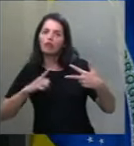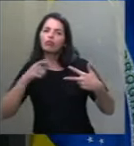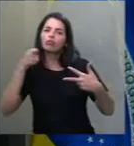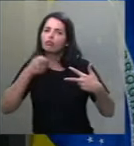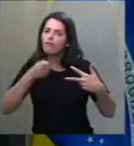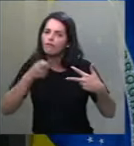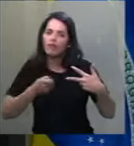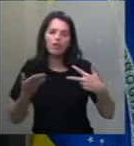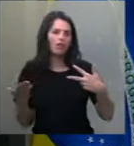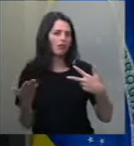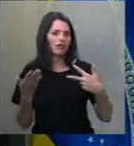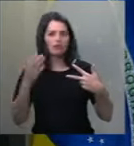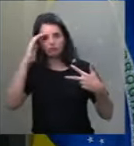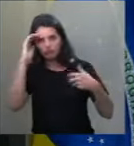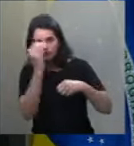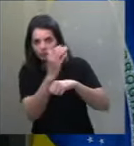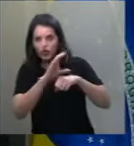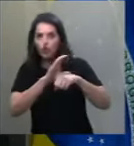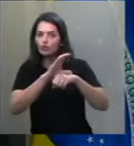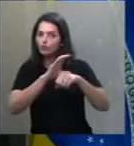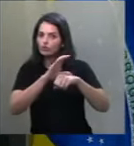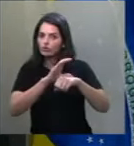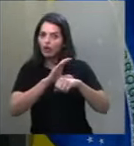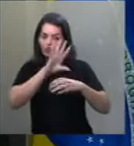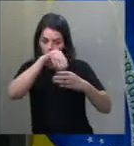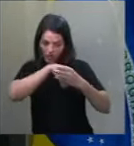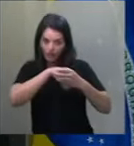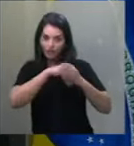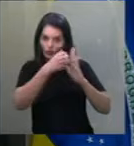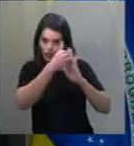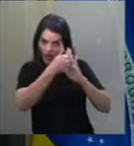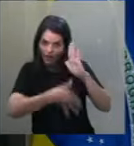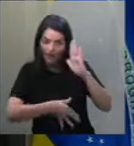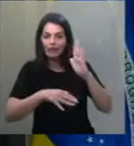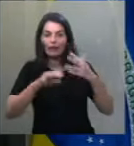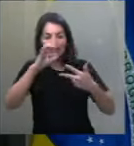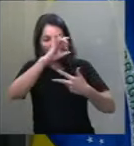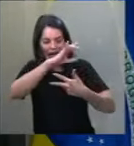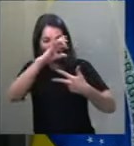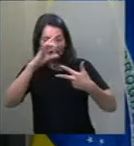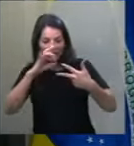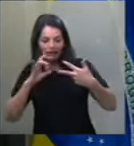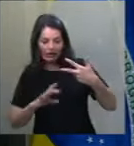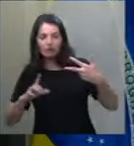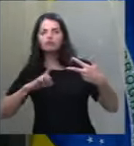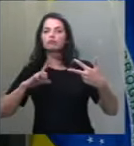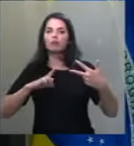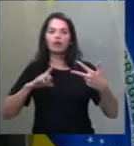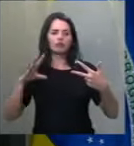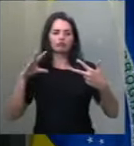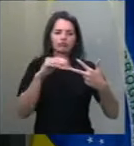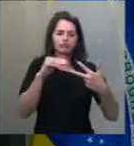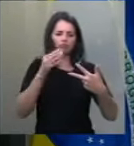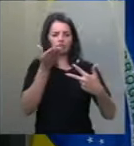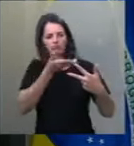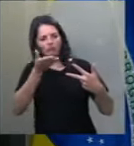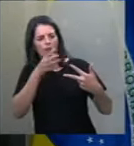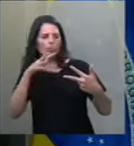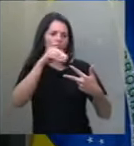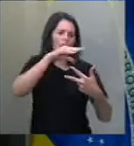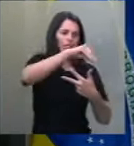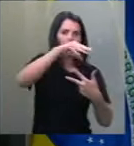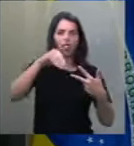constitucionais sem interferências indevidas. O Brasil viveu, entre